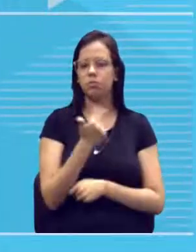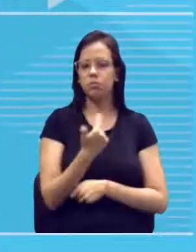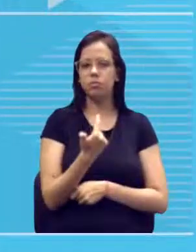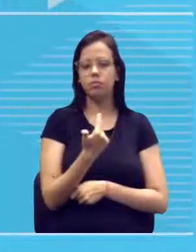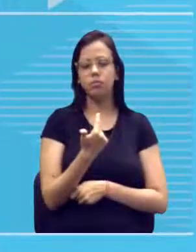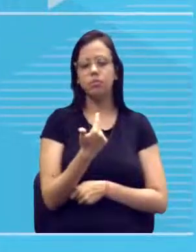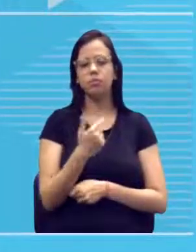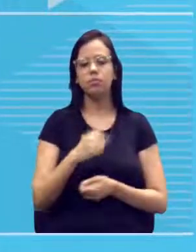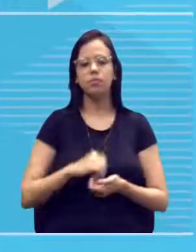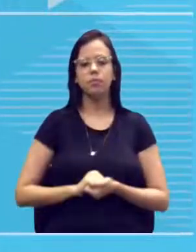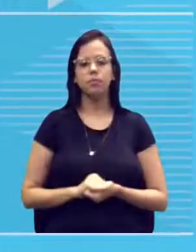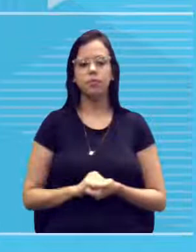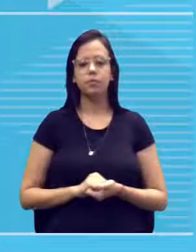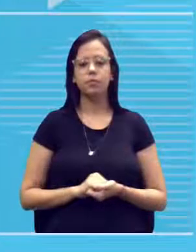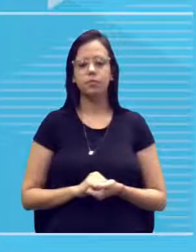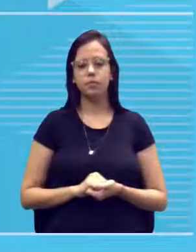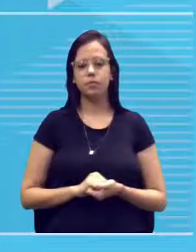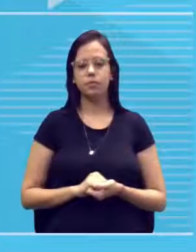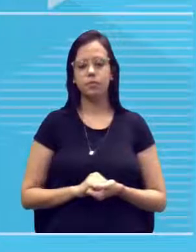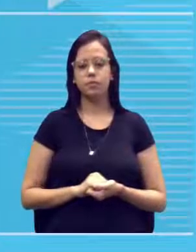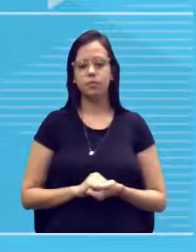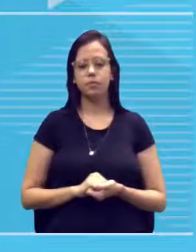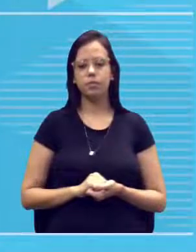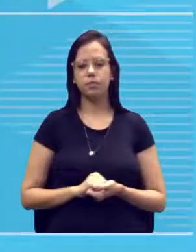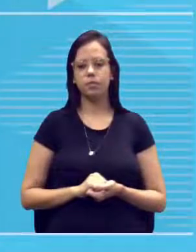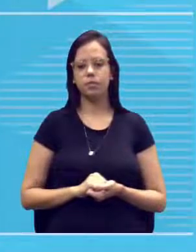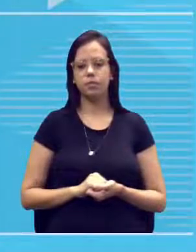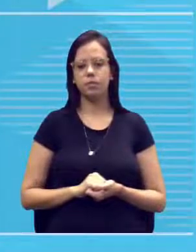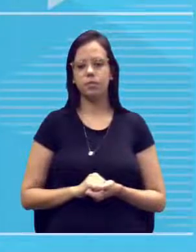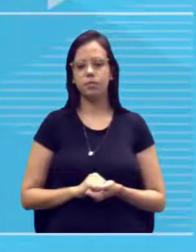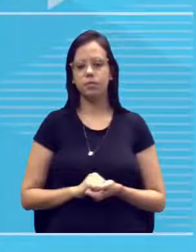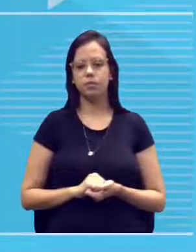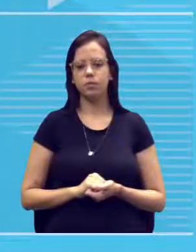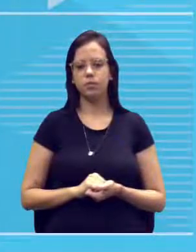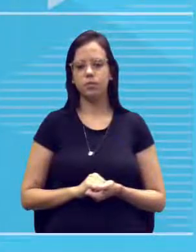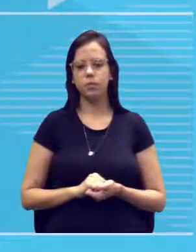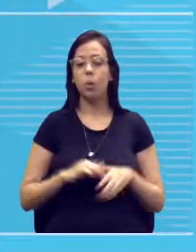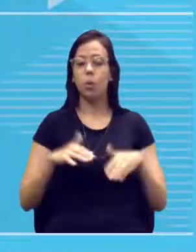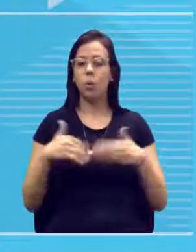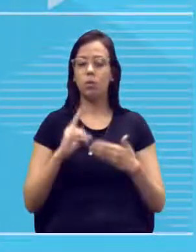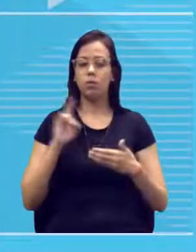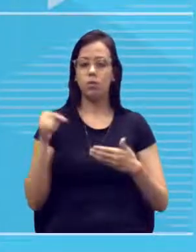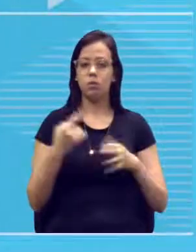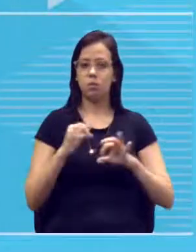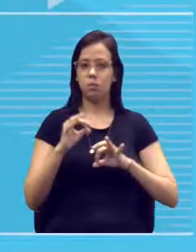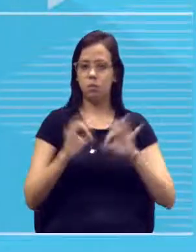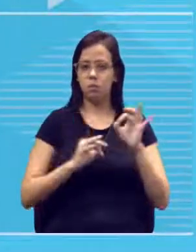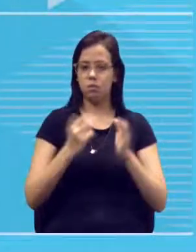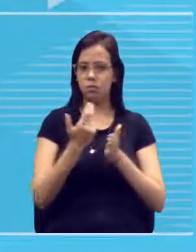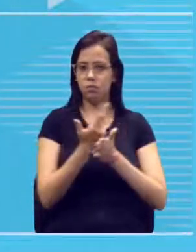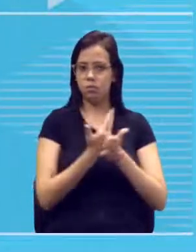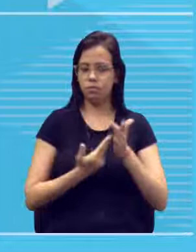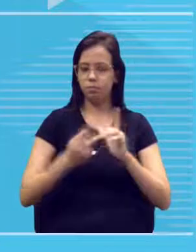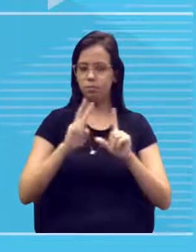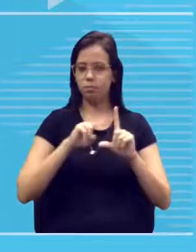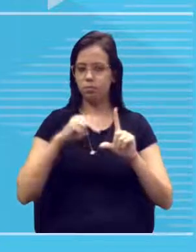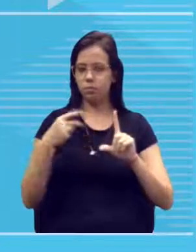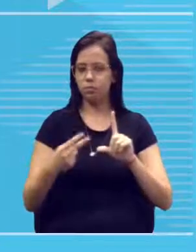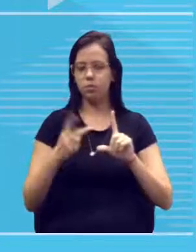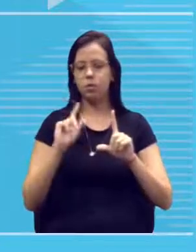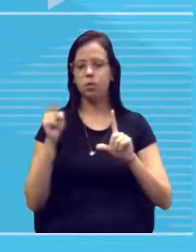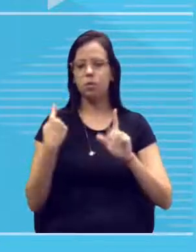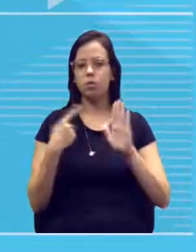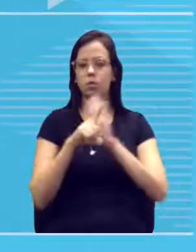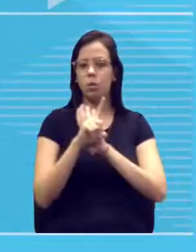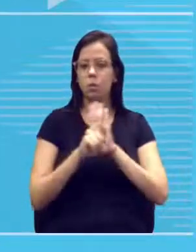Representa, normalmente, o que a vai fazer. Como a gente está falando, quando a gente vai construir esse eredograma, a gente está